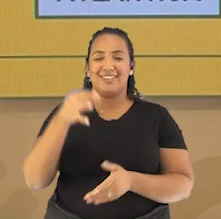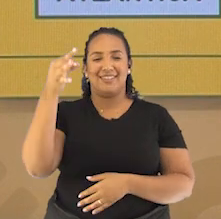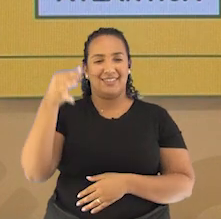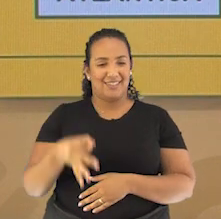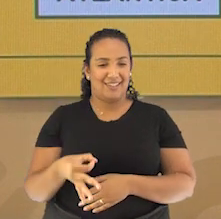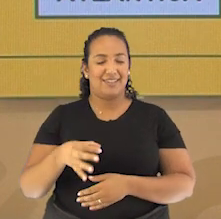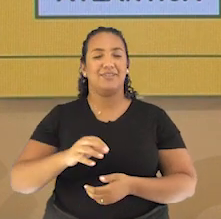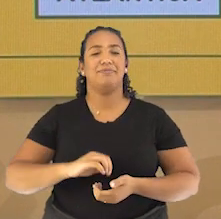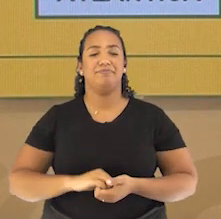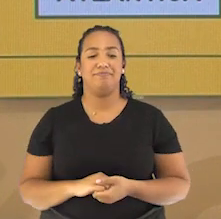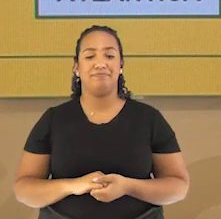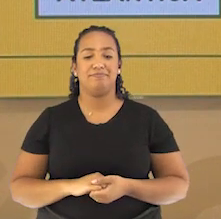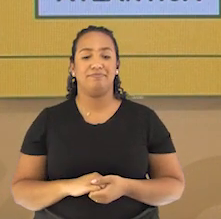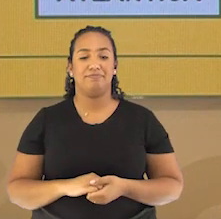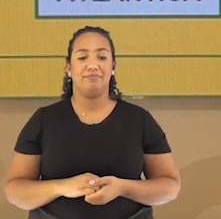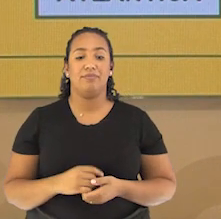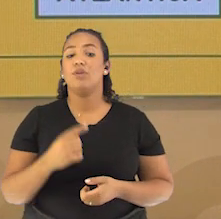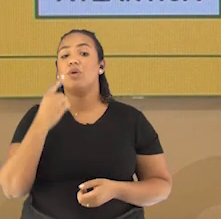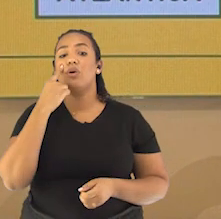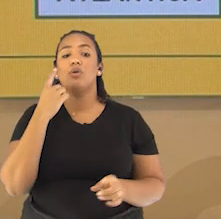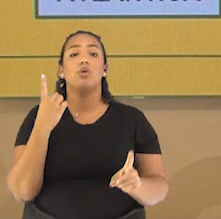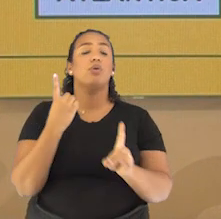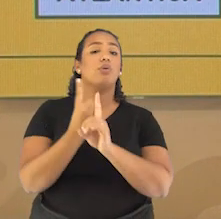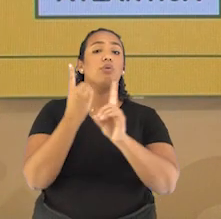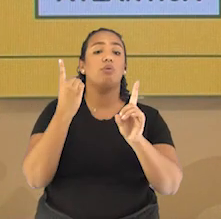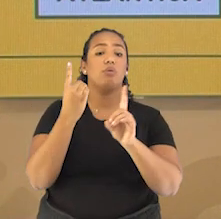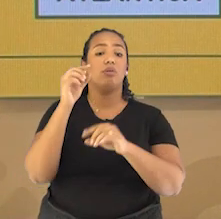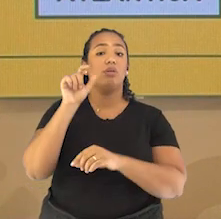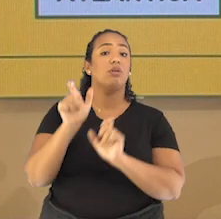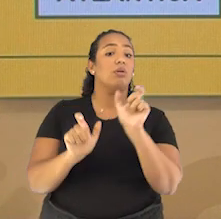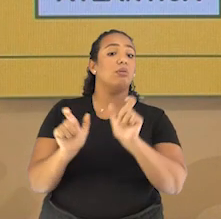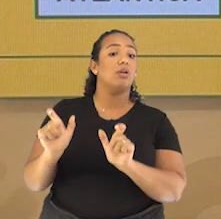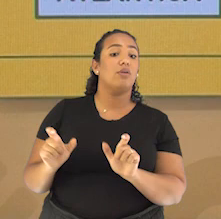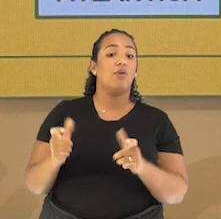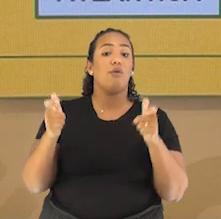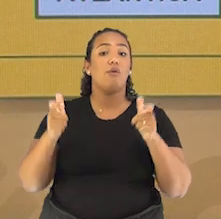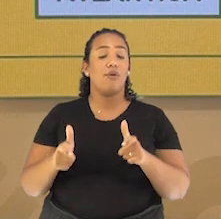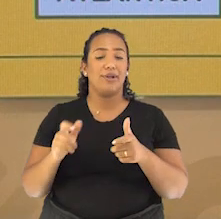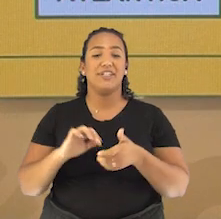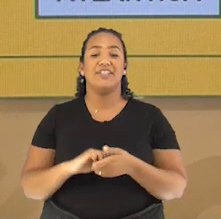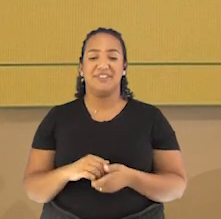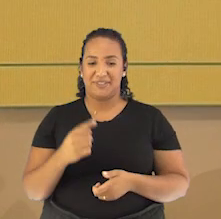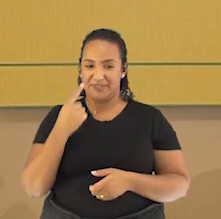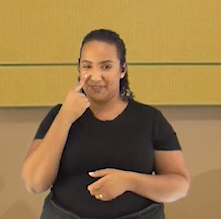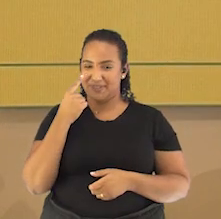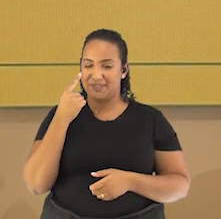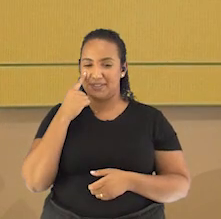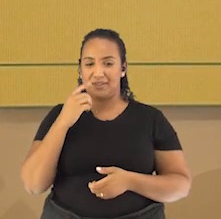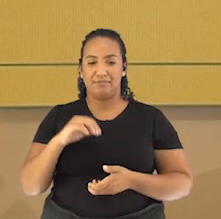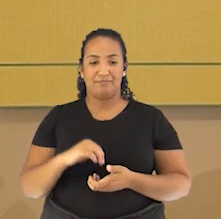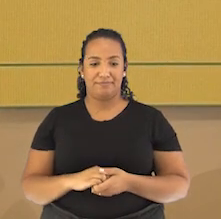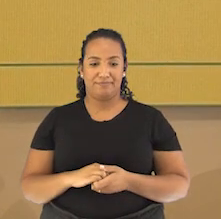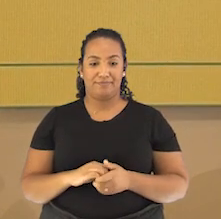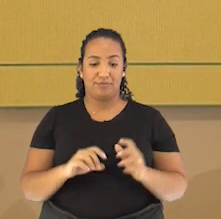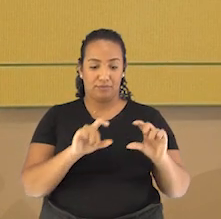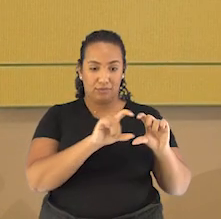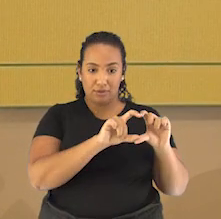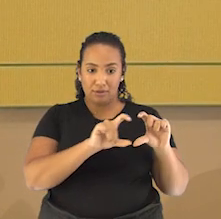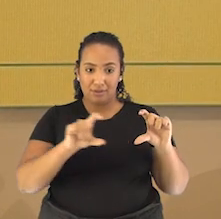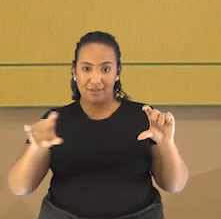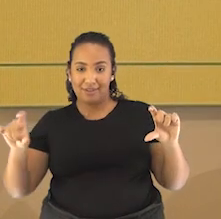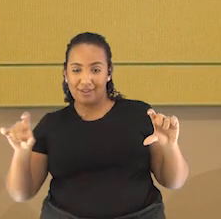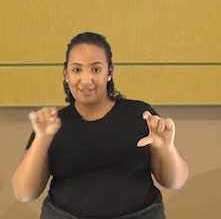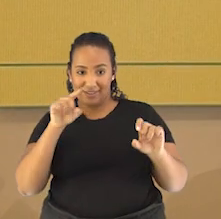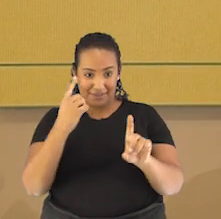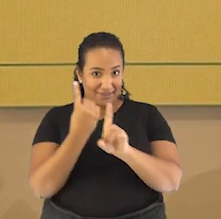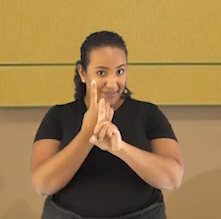Atlântica, certo? E no nosso Caça Palavras? Onde que nós podemos encontrar, hein? Ah, bem aqui! Agora onde está